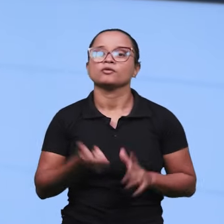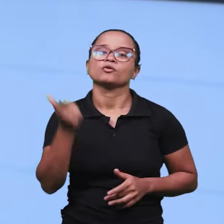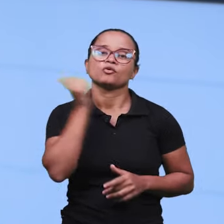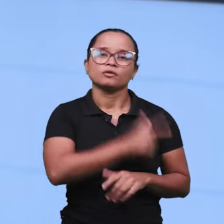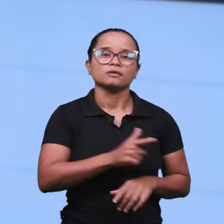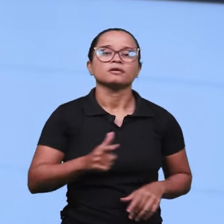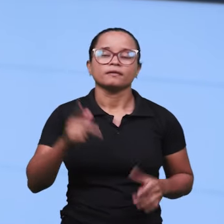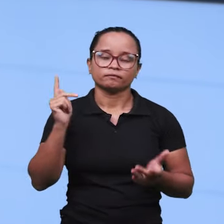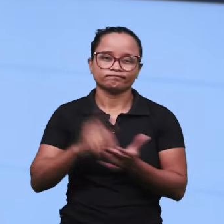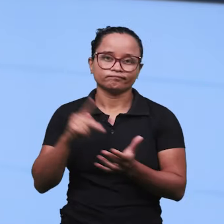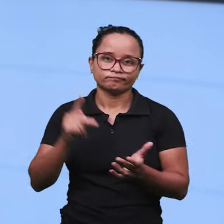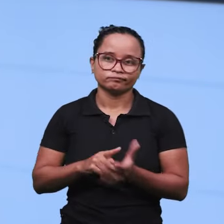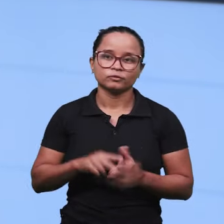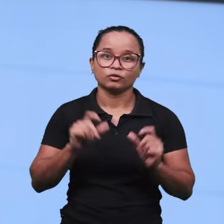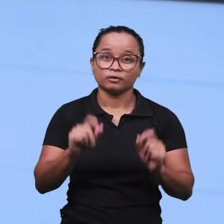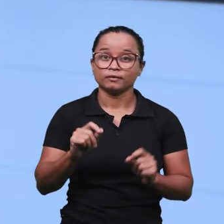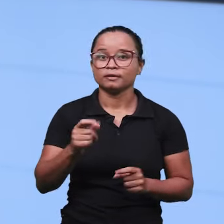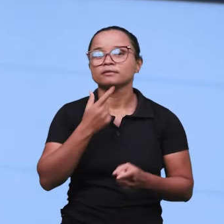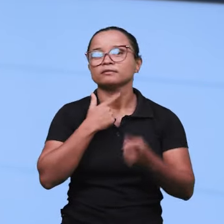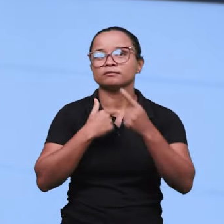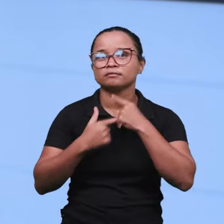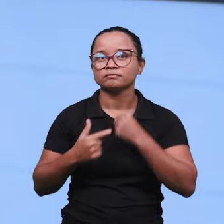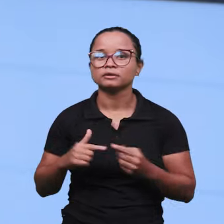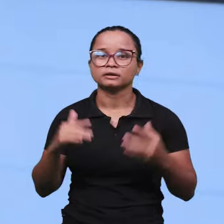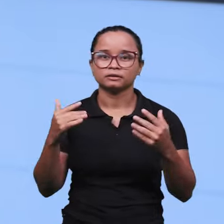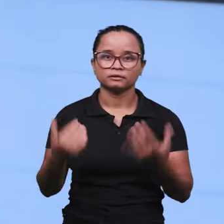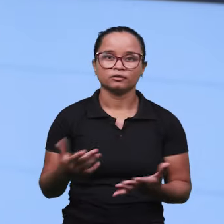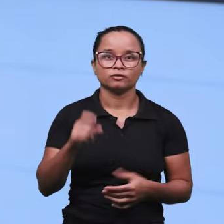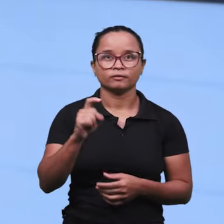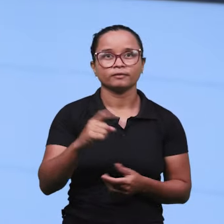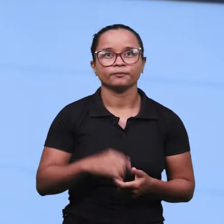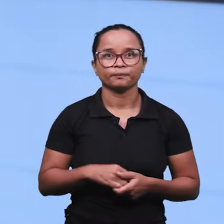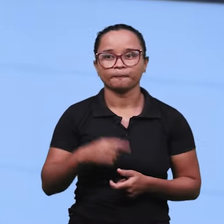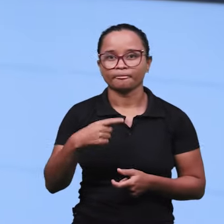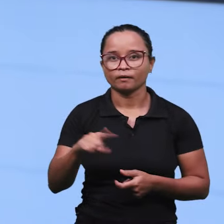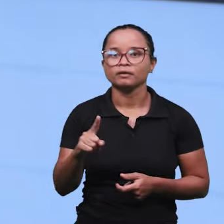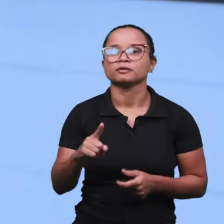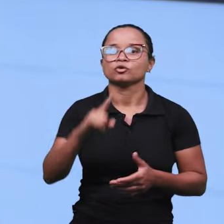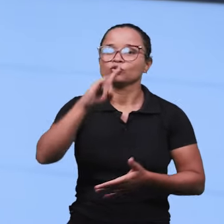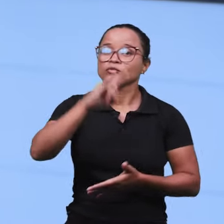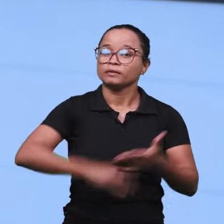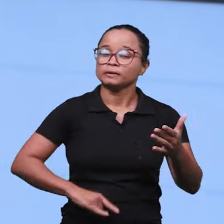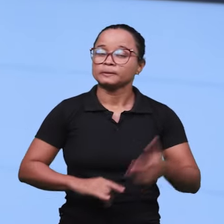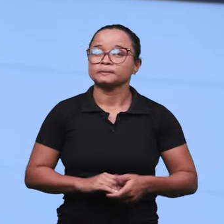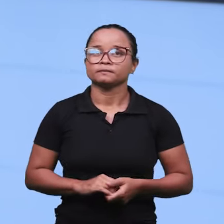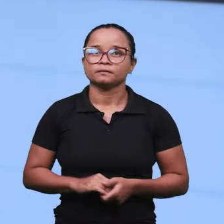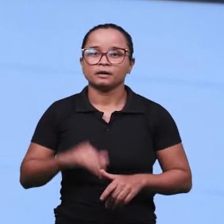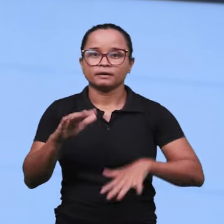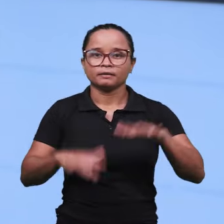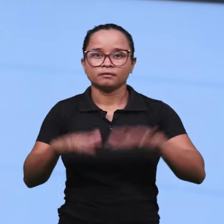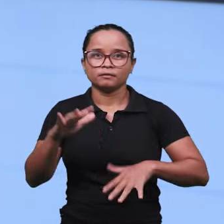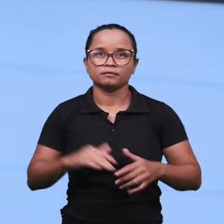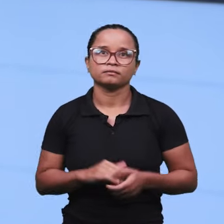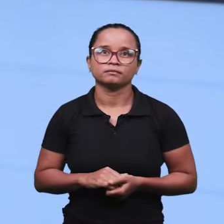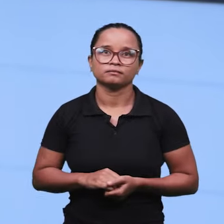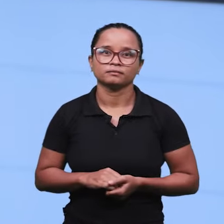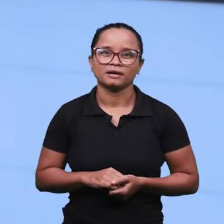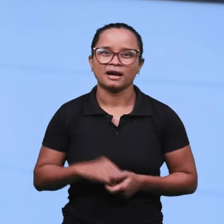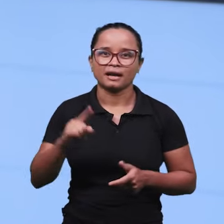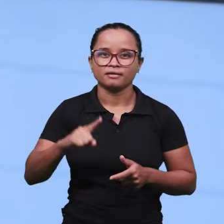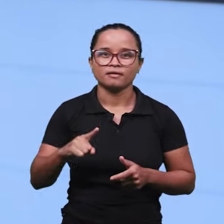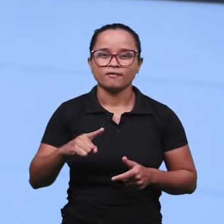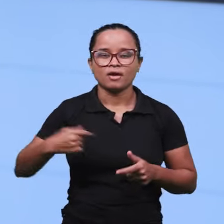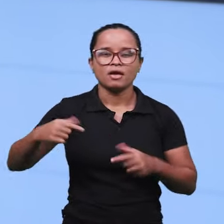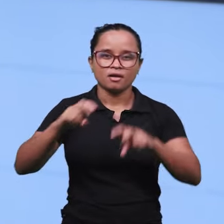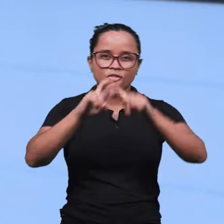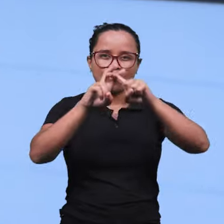você conseguir ali aquilo que você busca, então, quando você não vai com esses documentos, e às vezes, você está com uma dor na